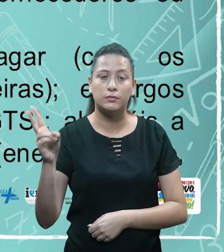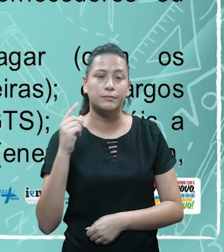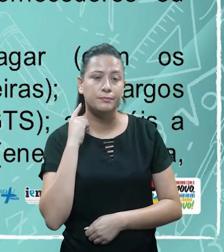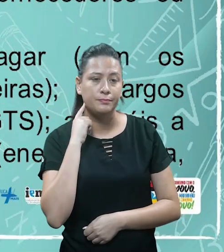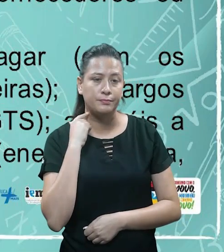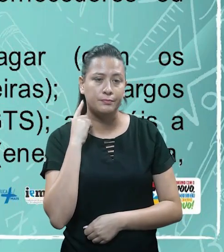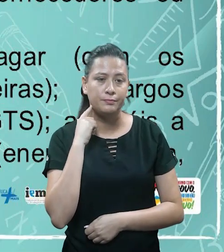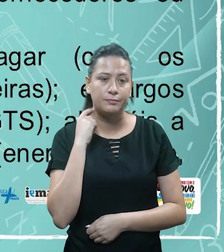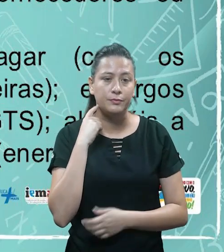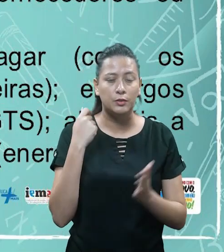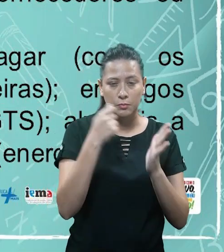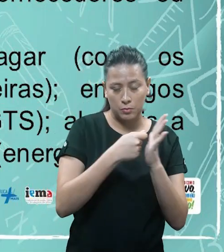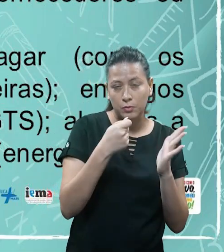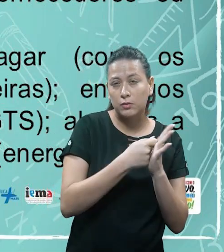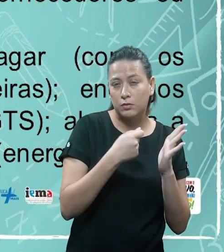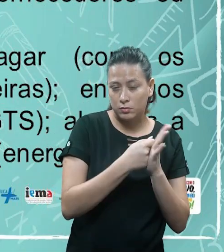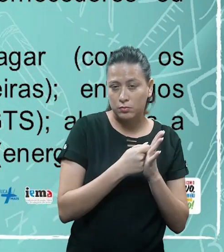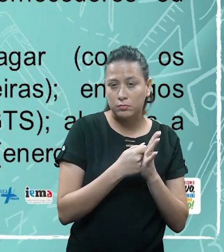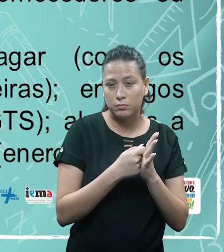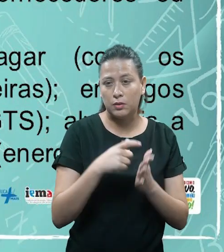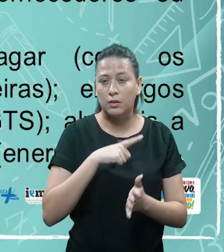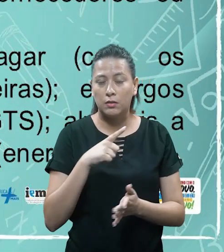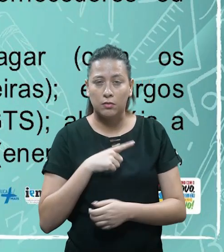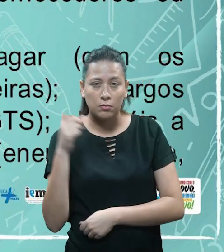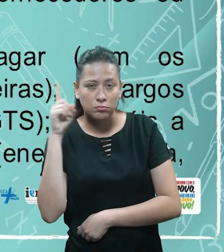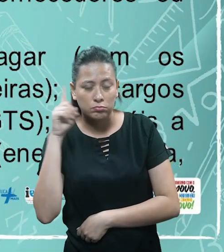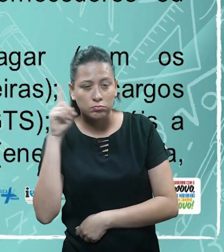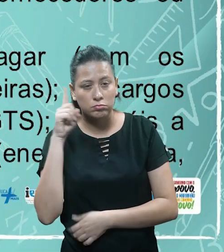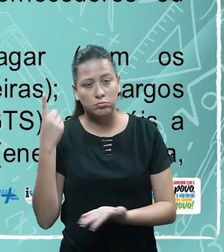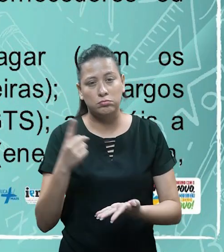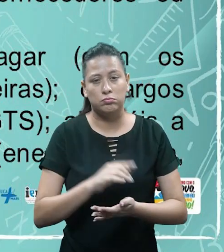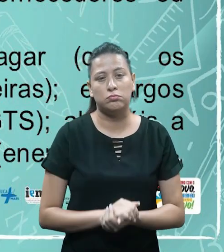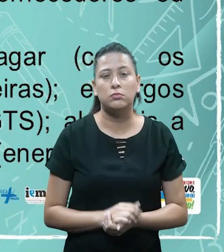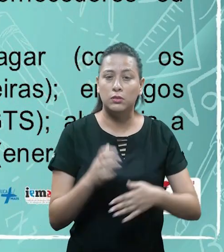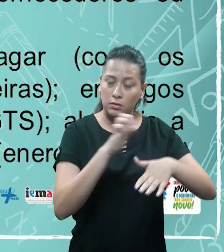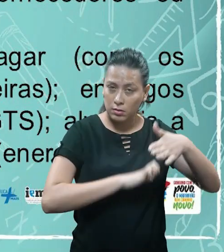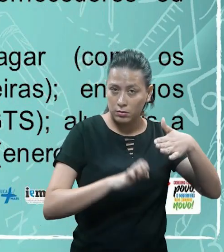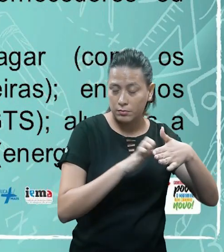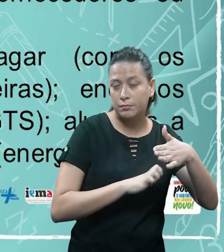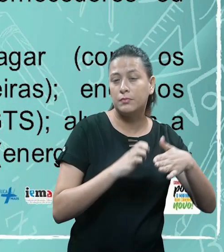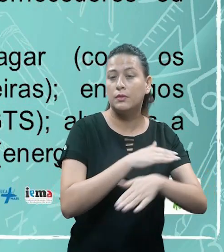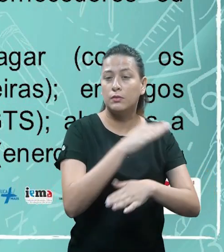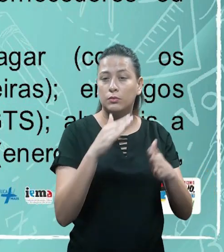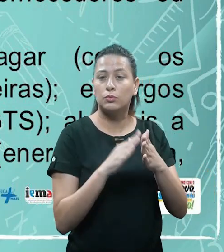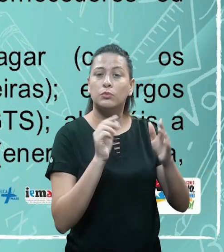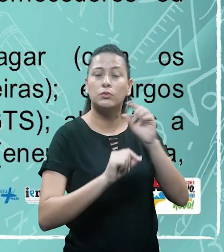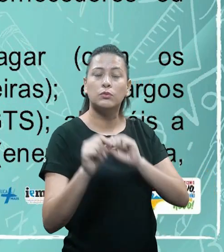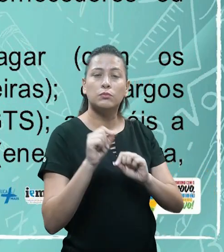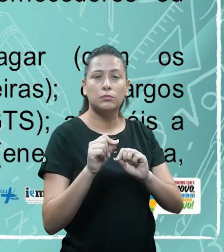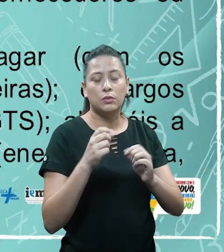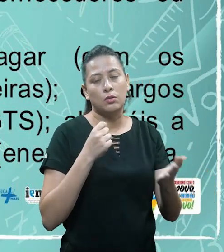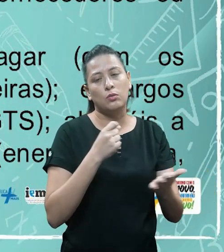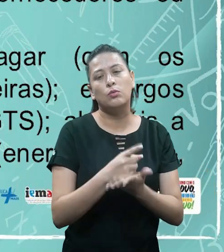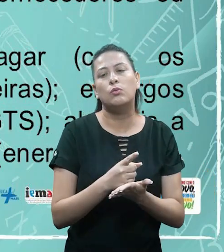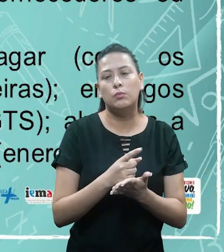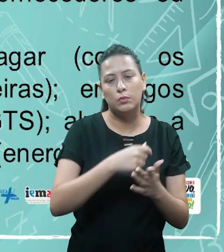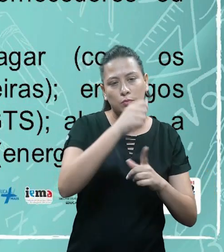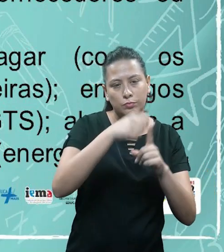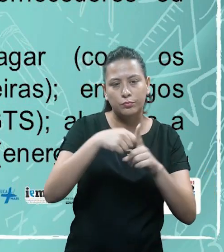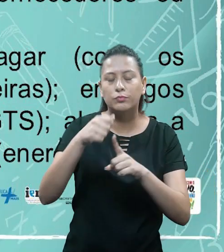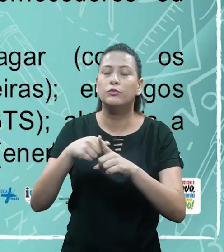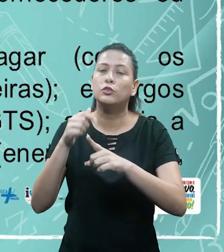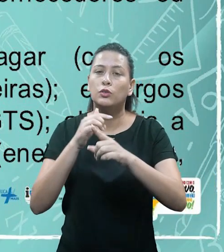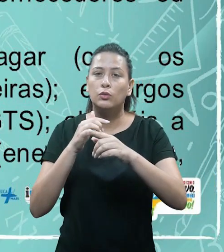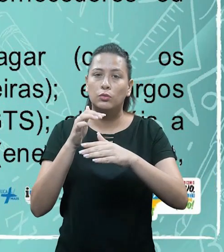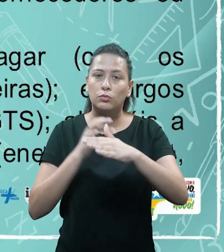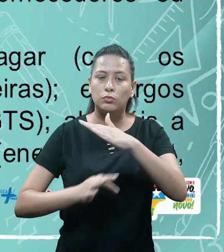vamos dar continuidade, pessoal. Uma obrigação exigível que é bastante verificada no dia a dia de quase todas as empresas são as compras feitas a